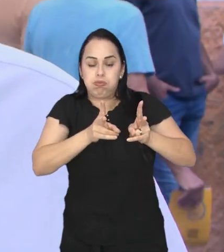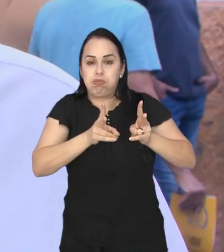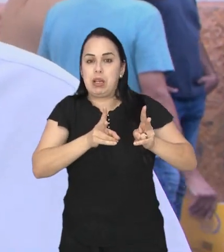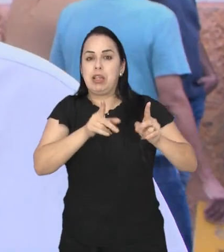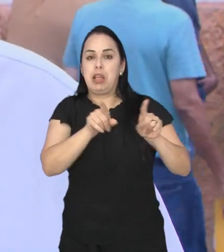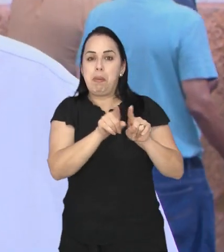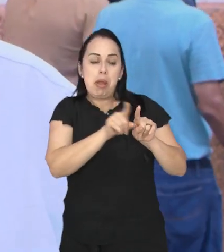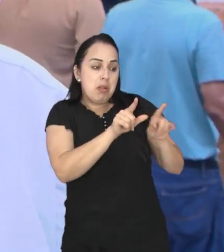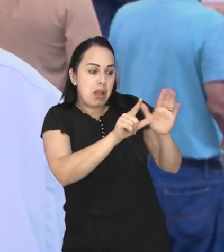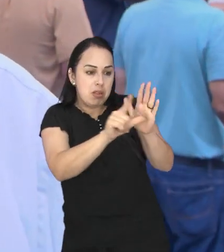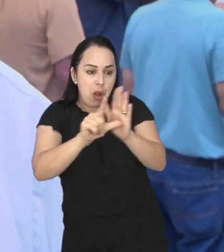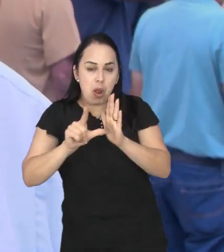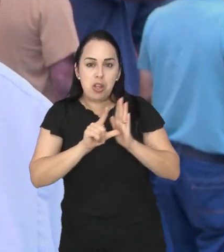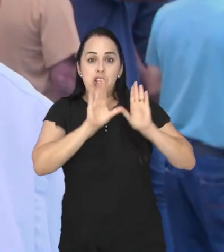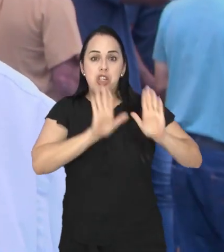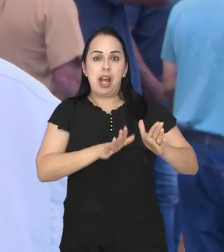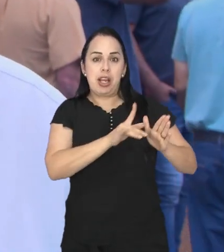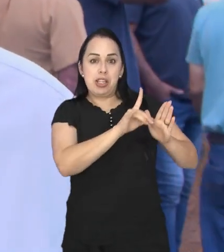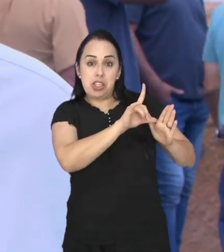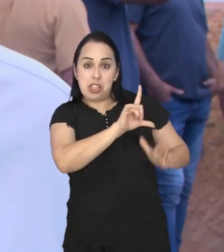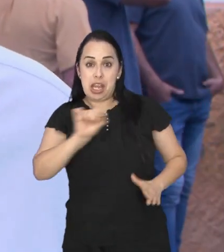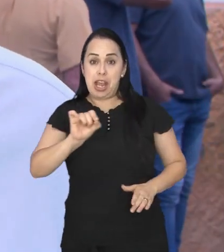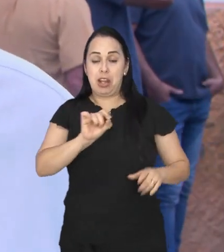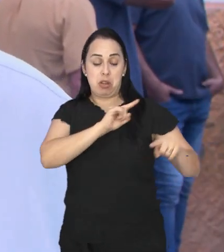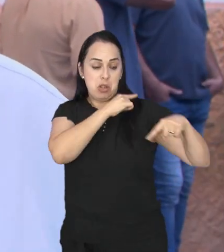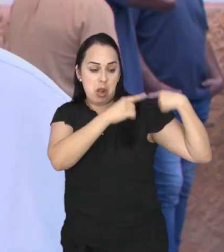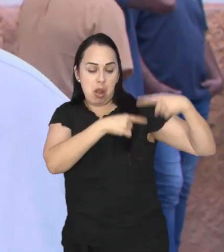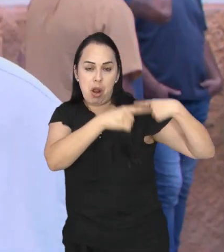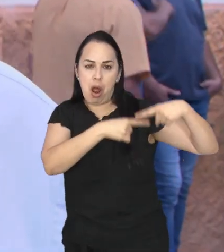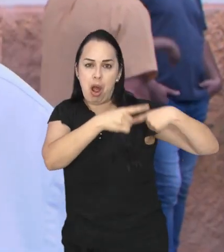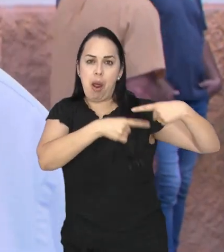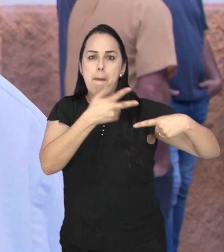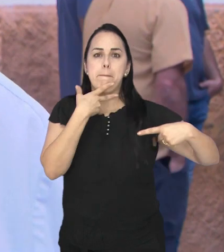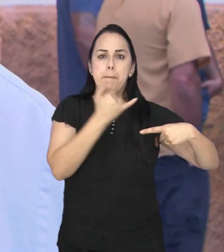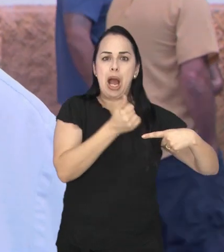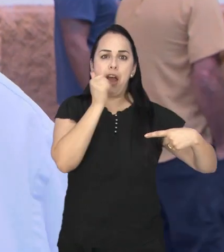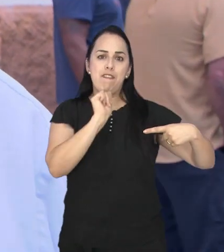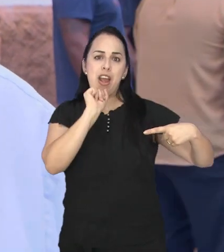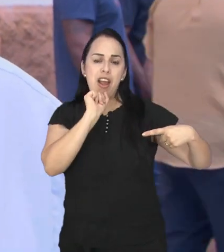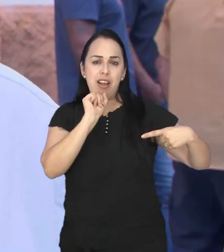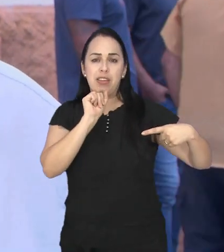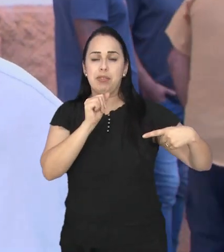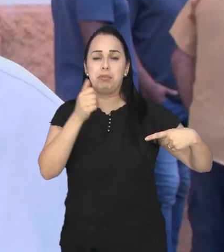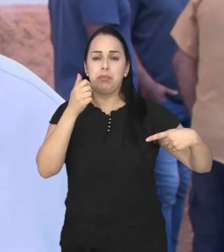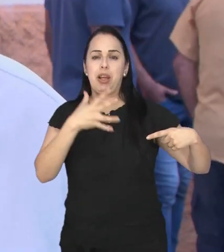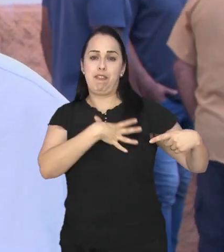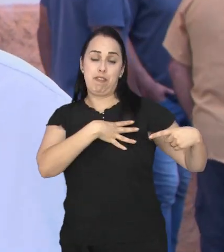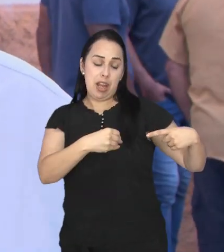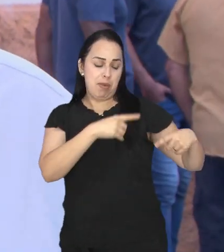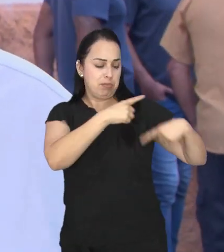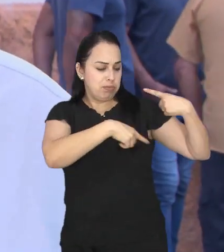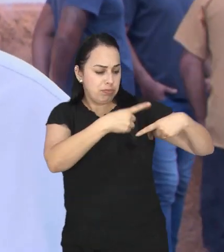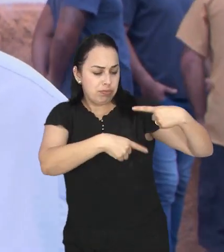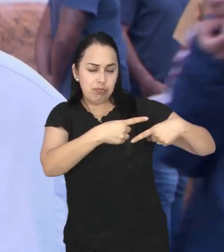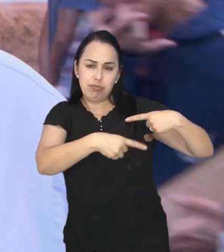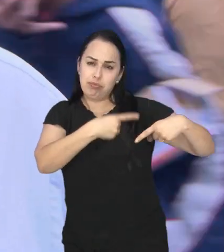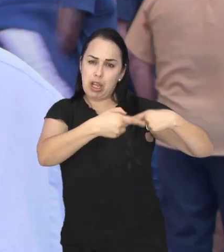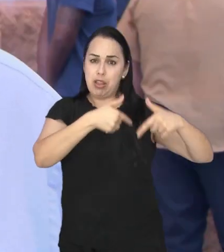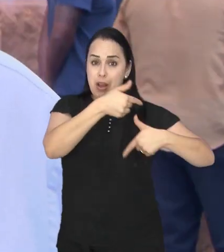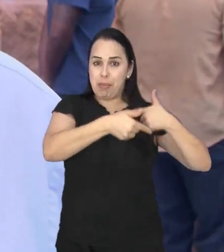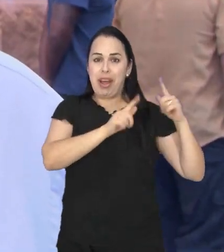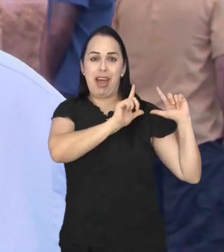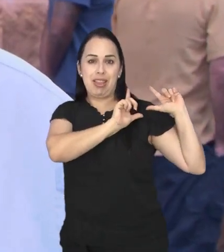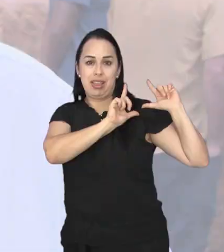Mercadão tem com os nossos comerciantes, que já se passou já de gerações, de pai para filho, que se mantém a tradição do comércio aqui